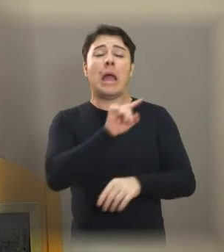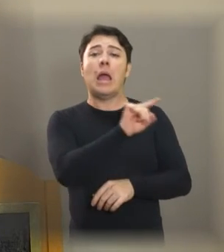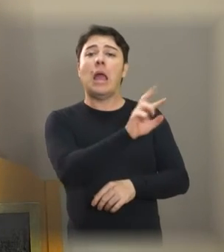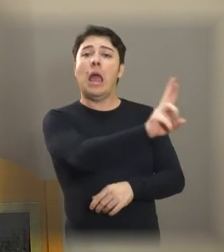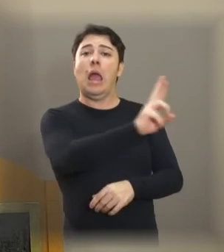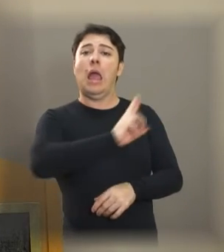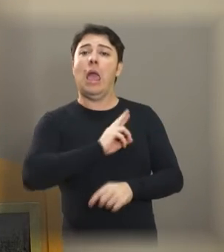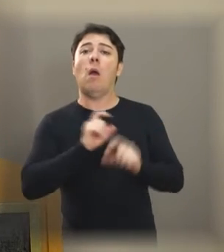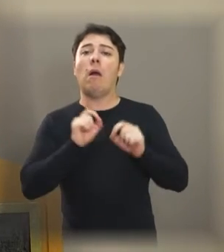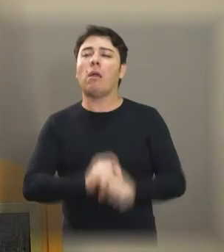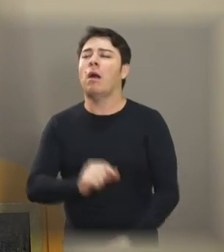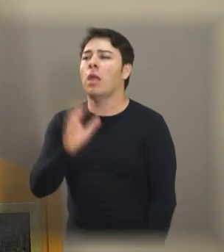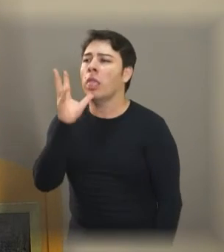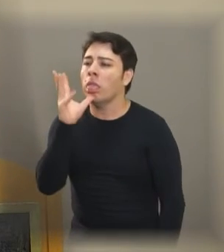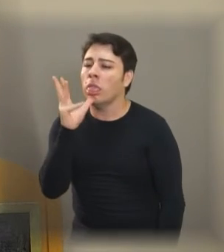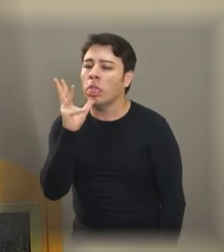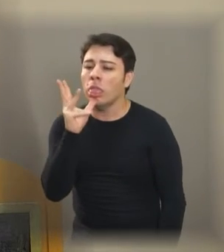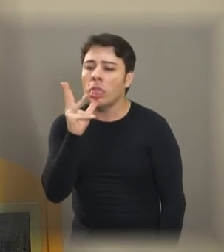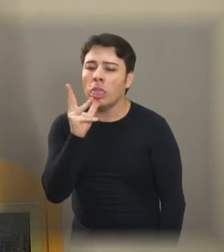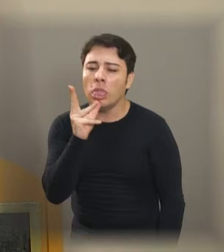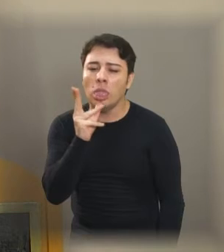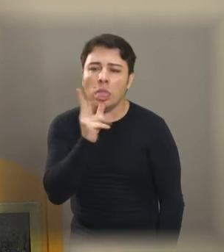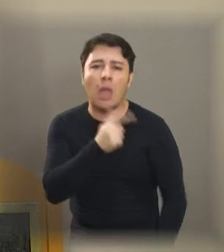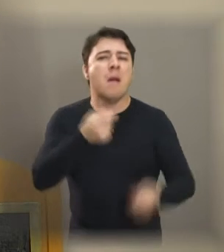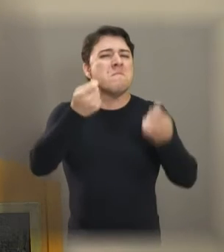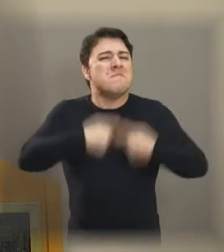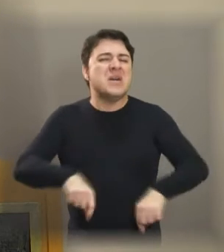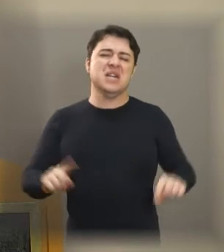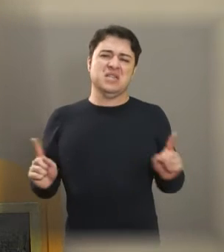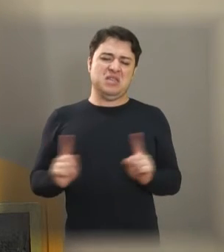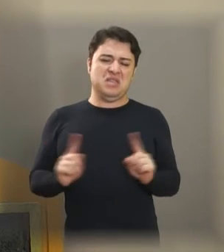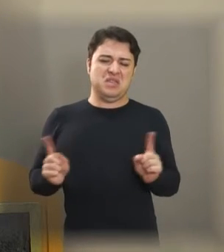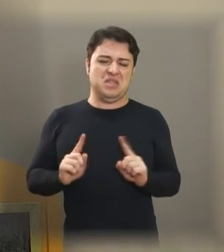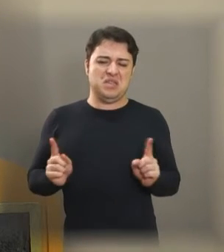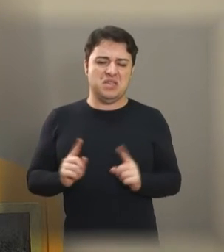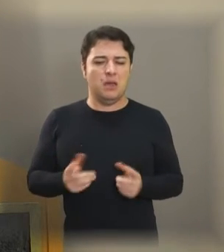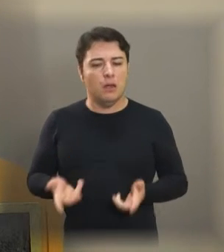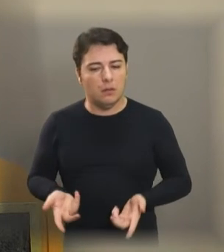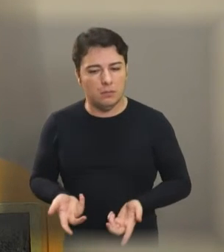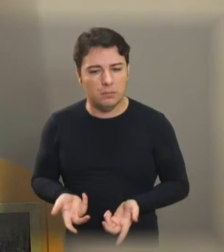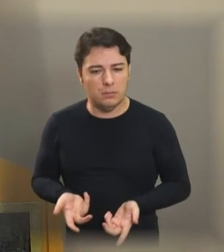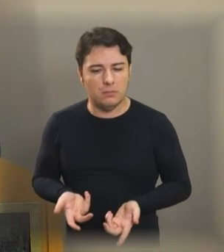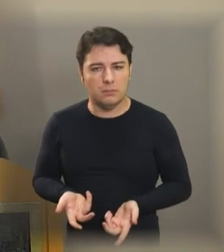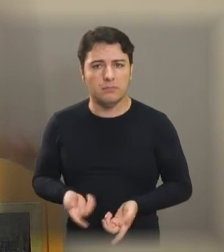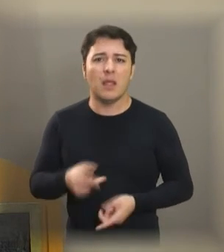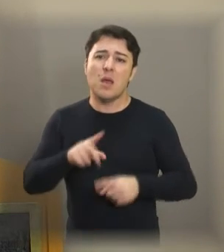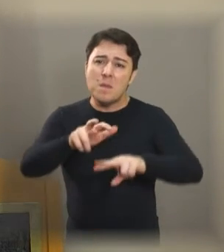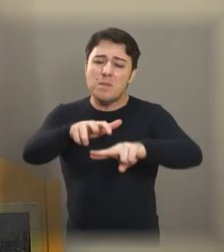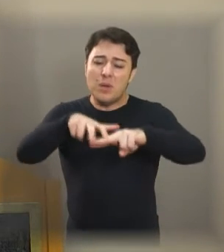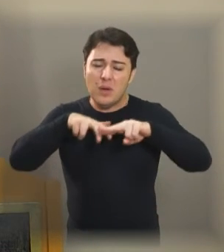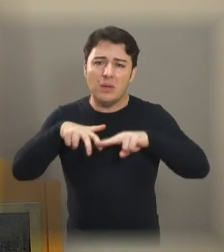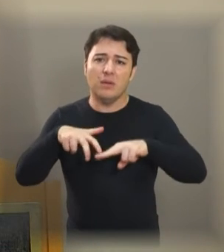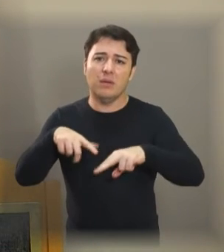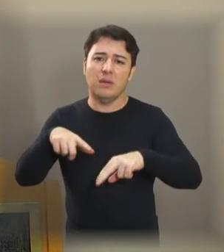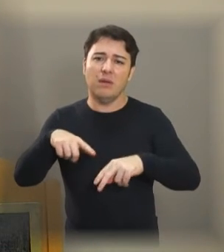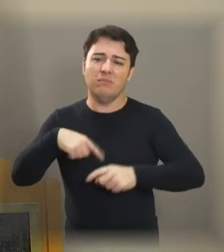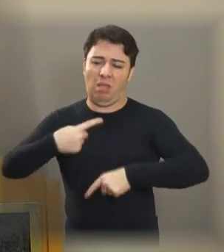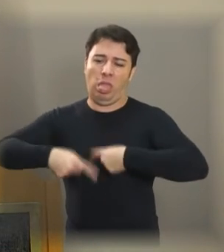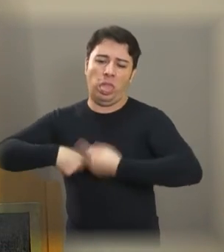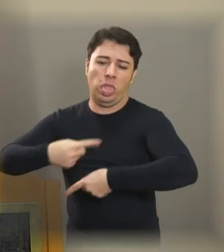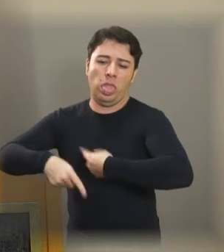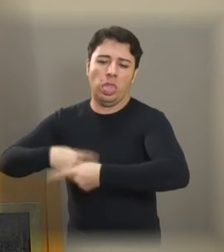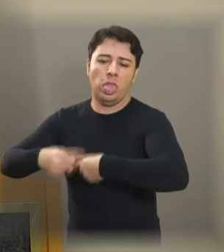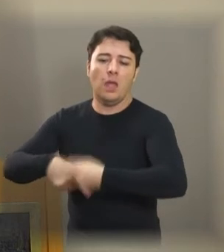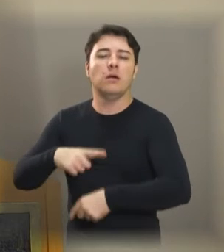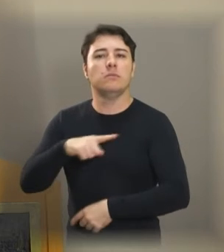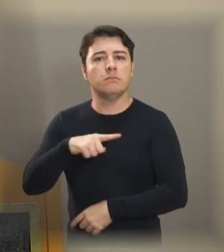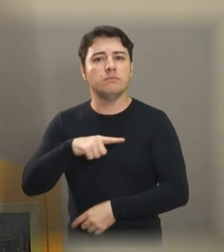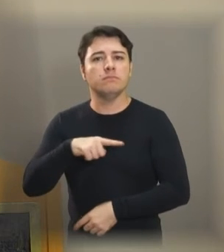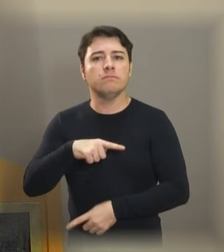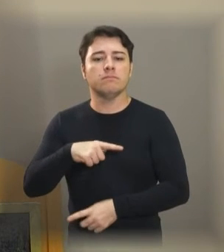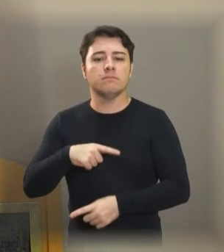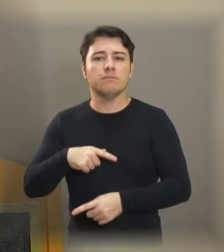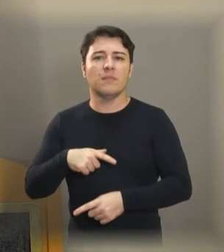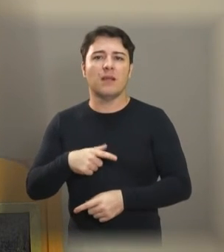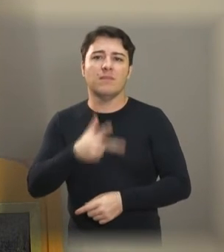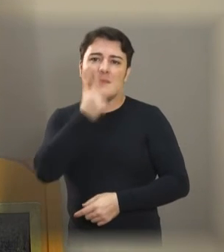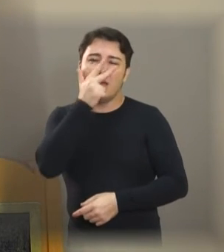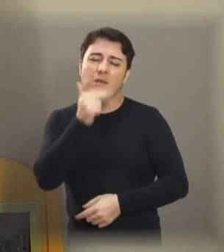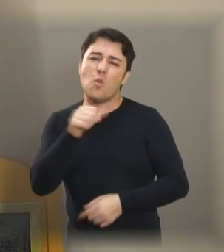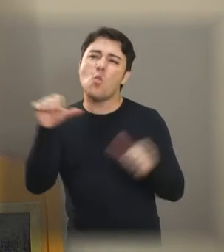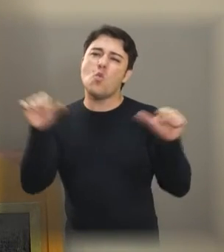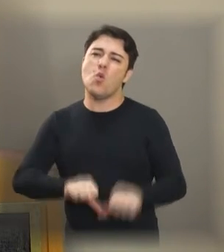minuto.